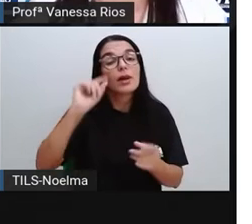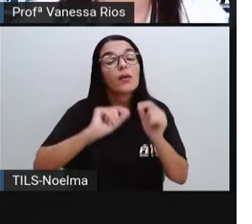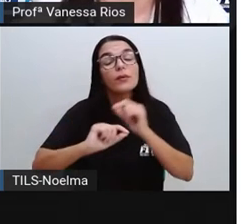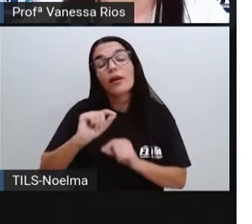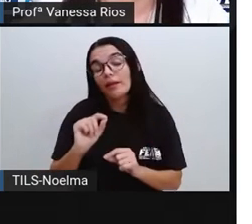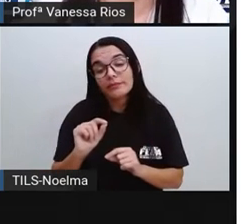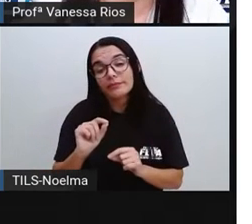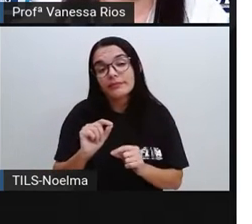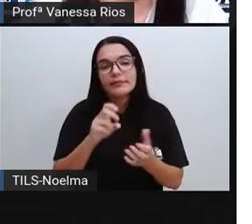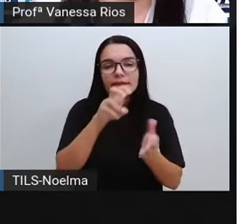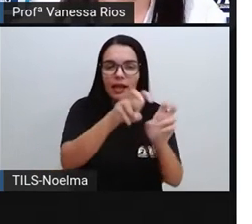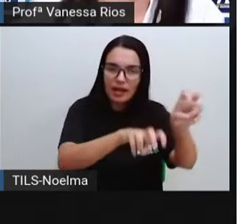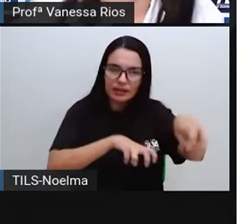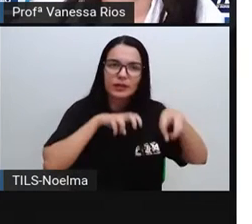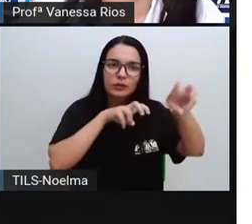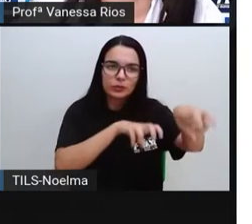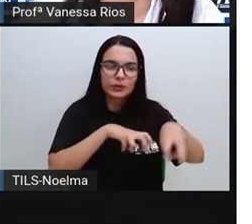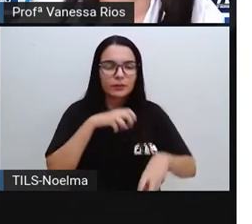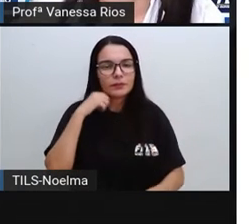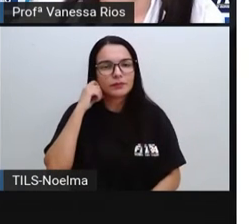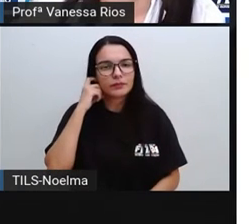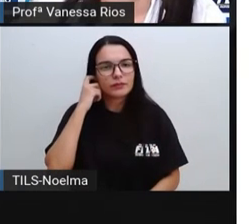para essa transformação.